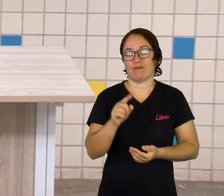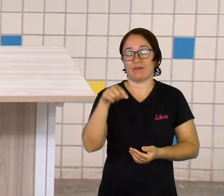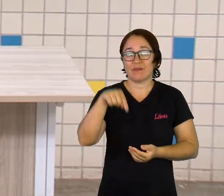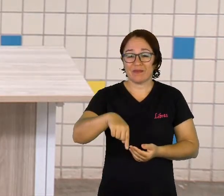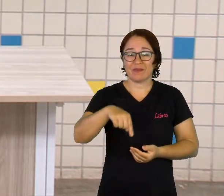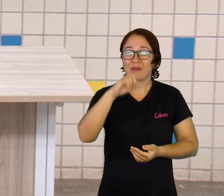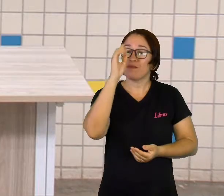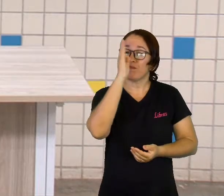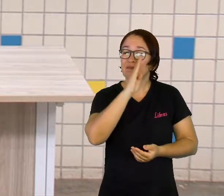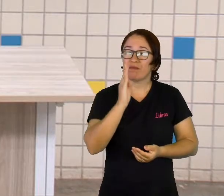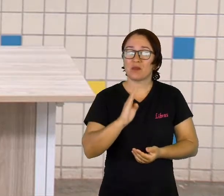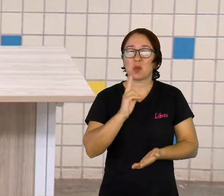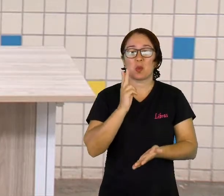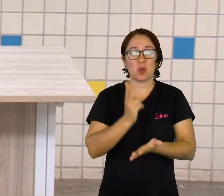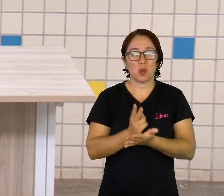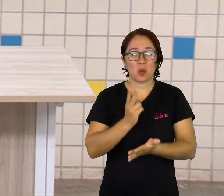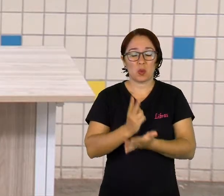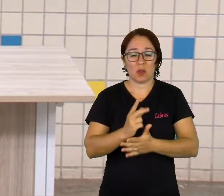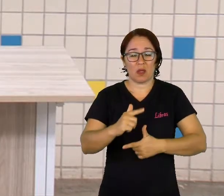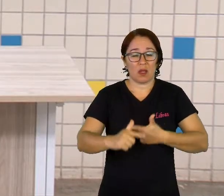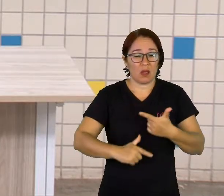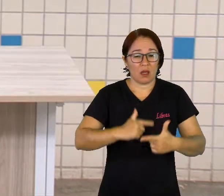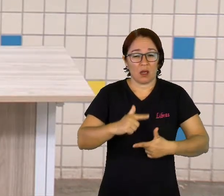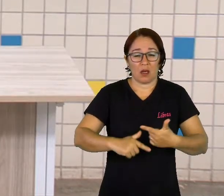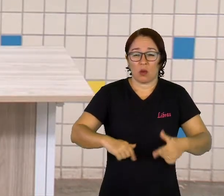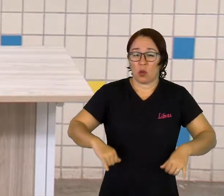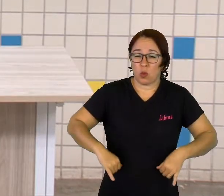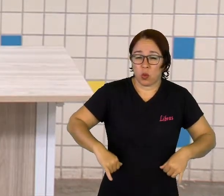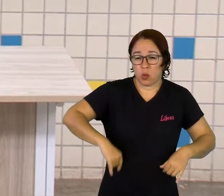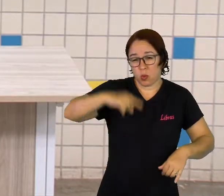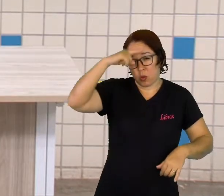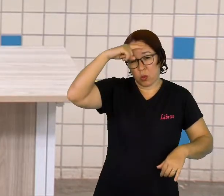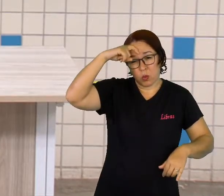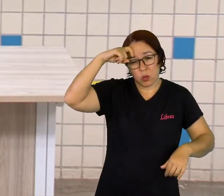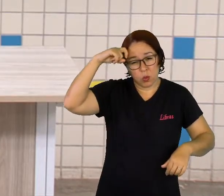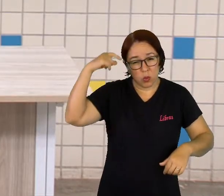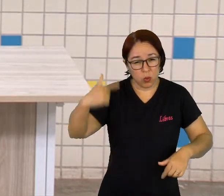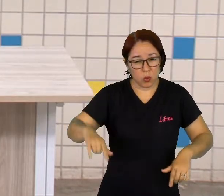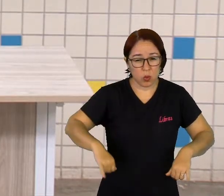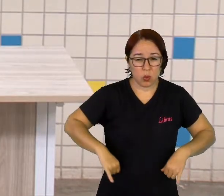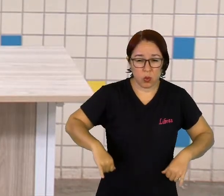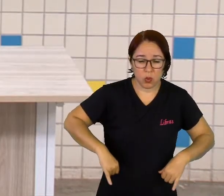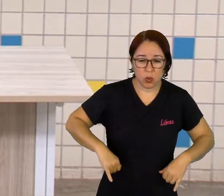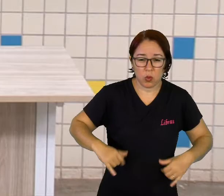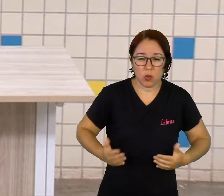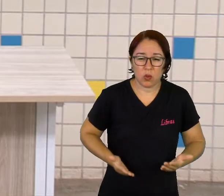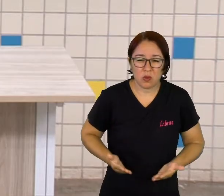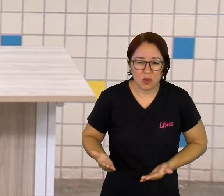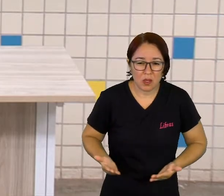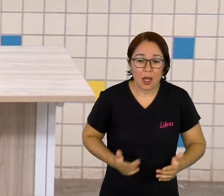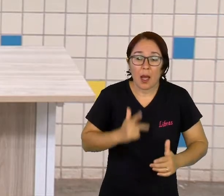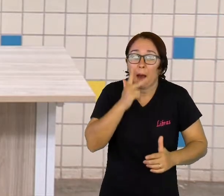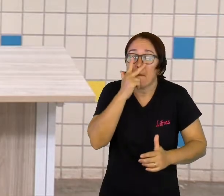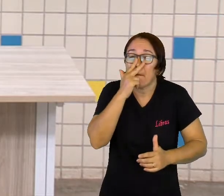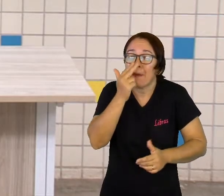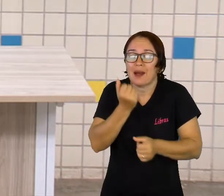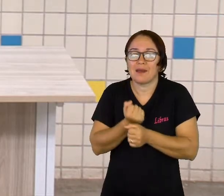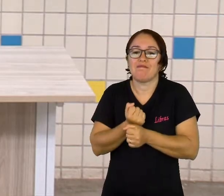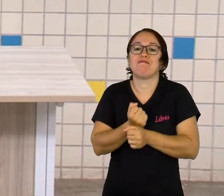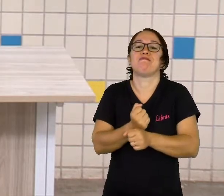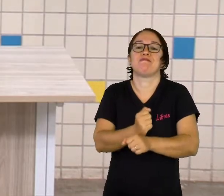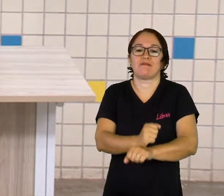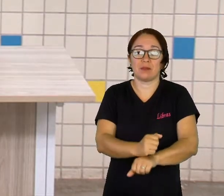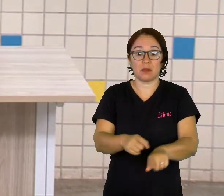Ainda hoje, existe trabalho escravo no Brasil. E também aqui no nosso